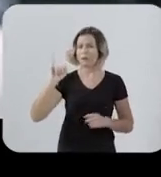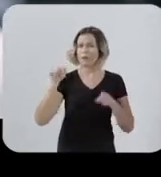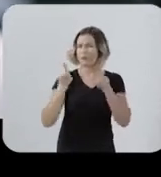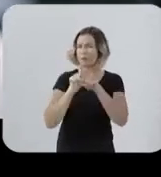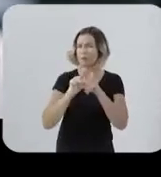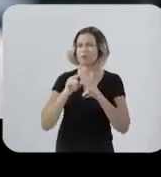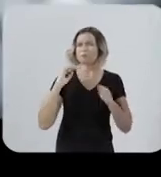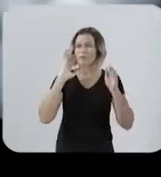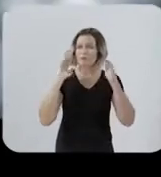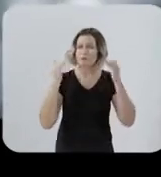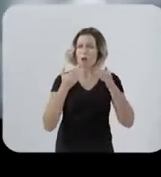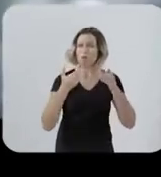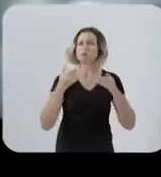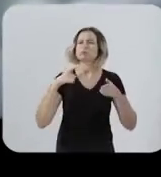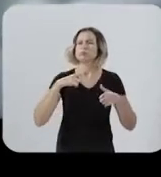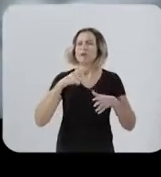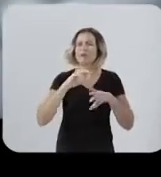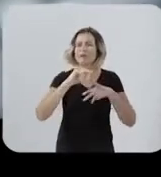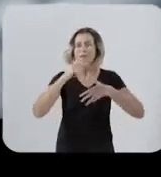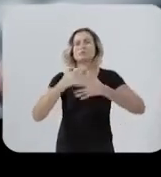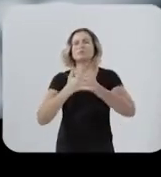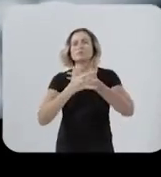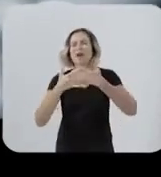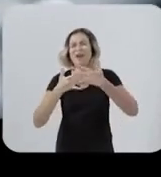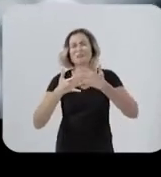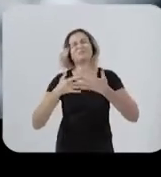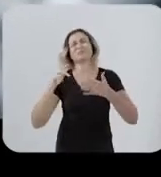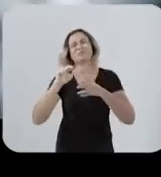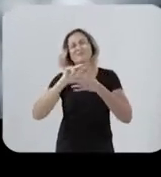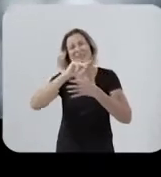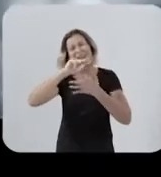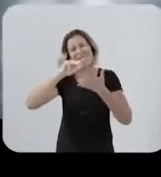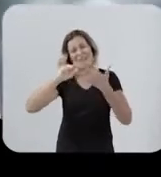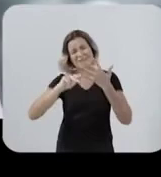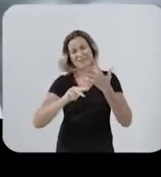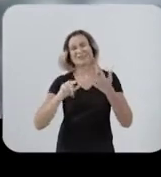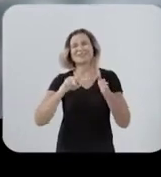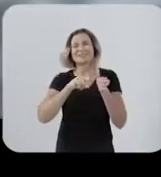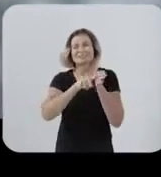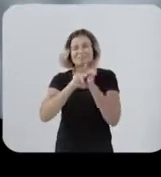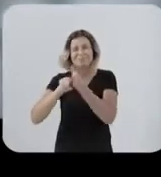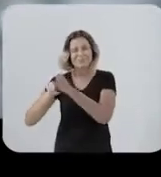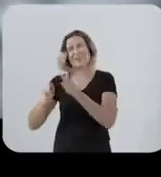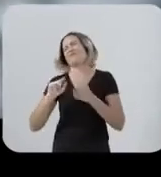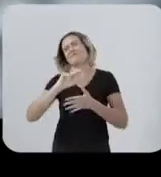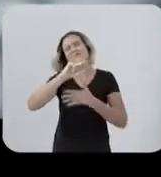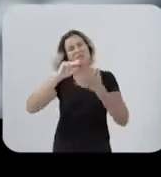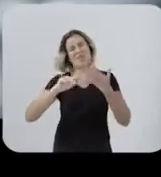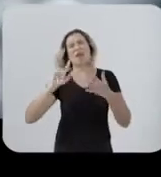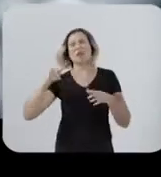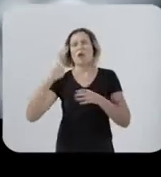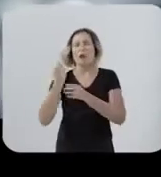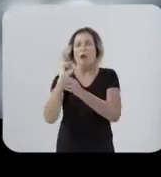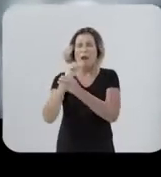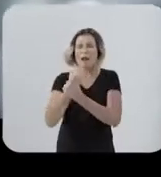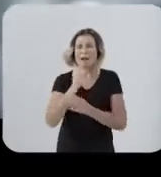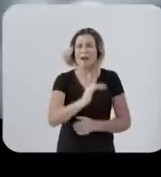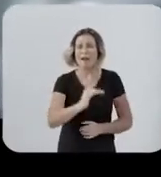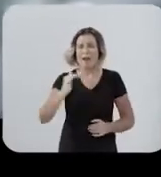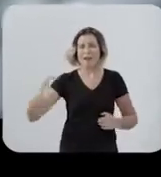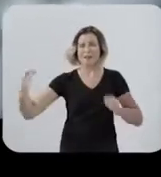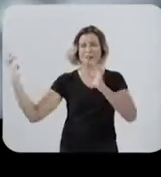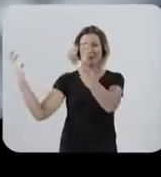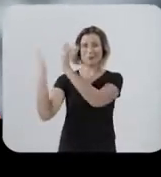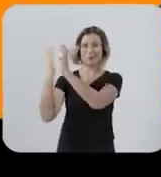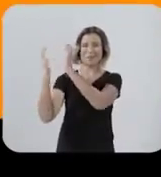especialidades Seja de consulta, de diagnóstico Exame de imagem Para a gente garantir a saúde da criança